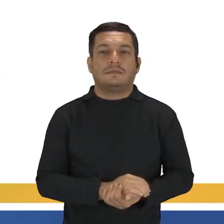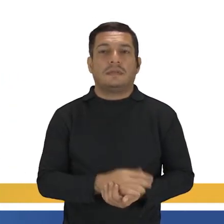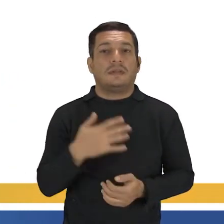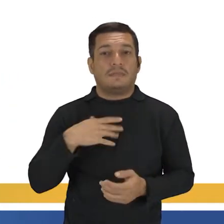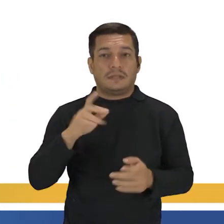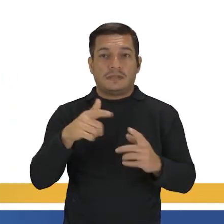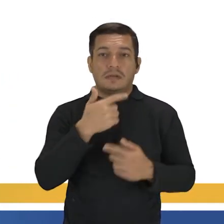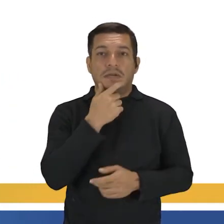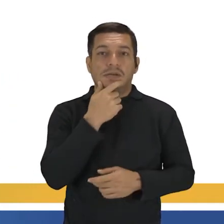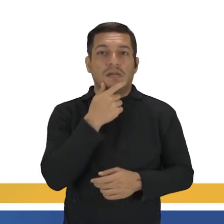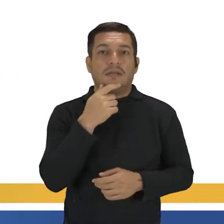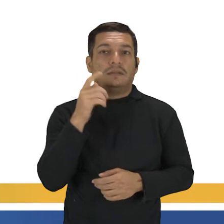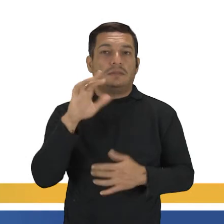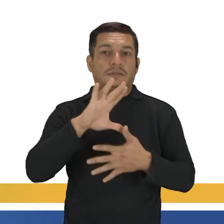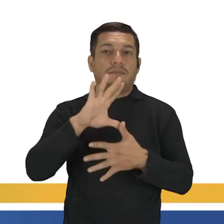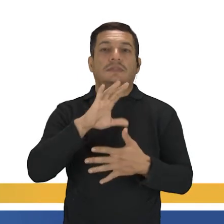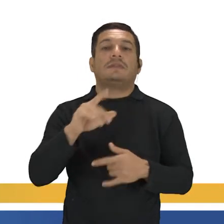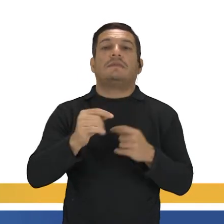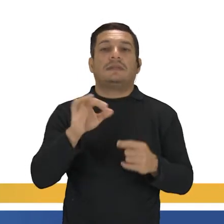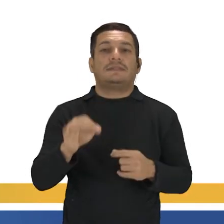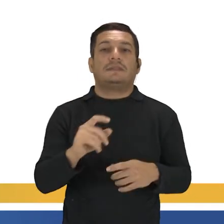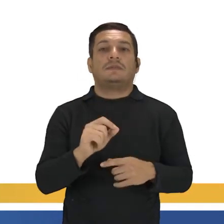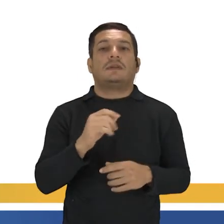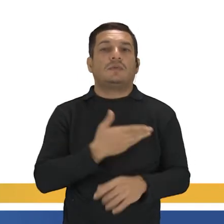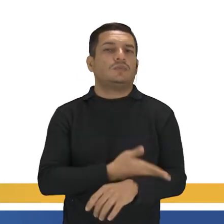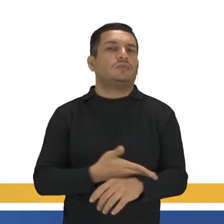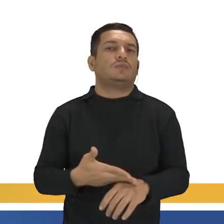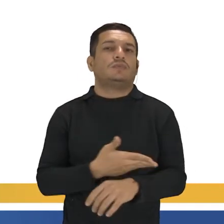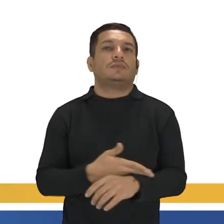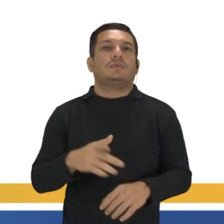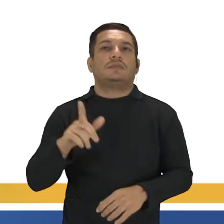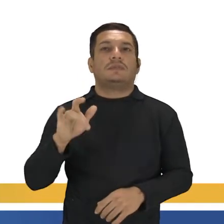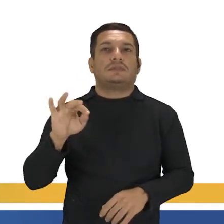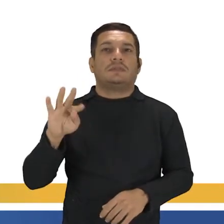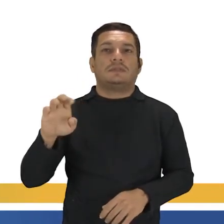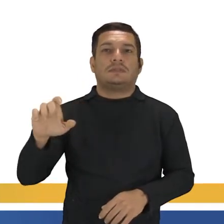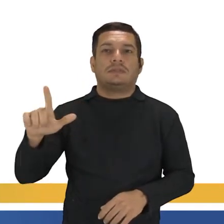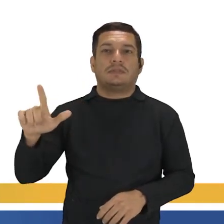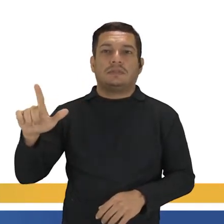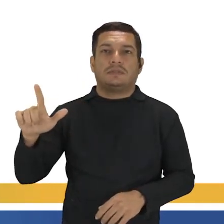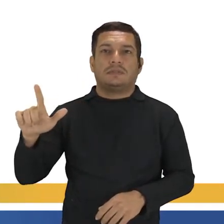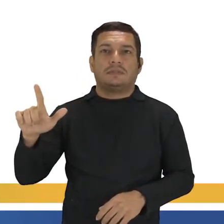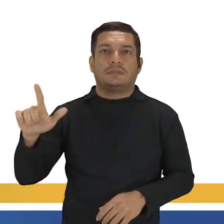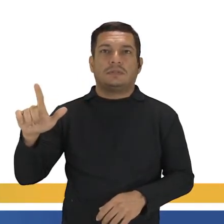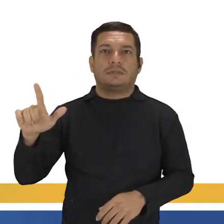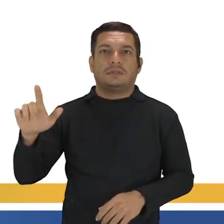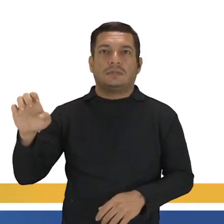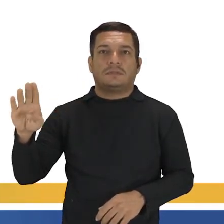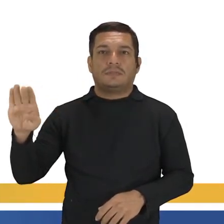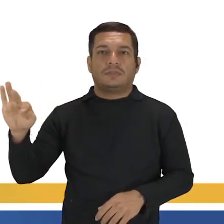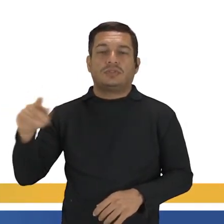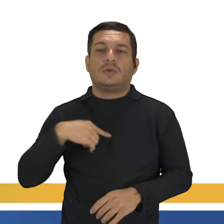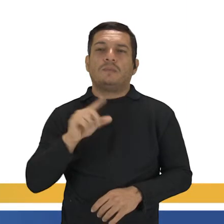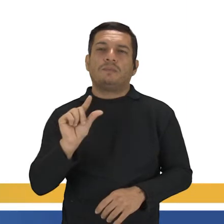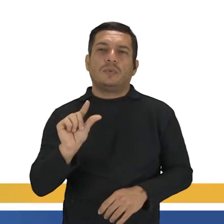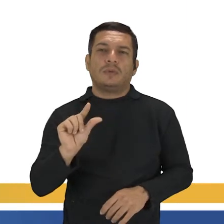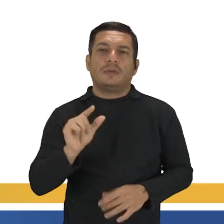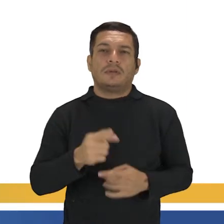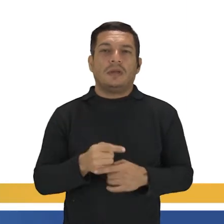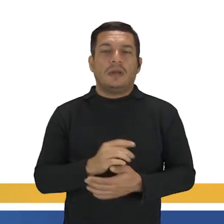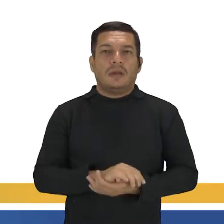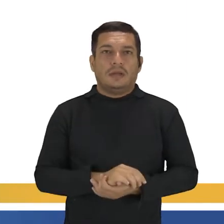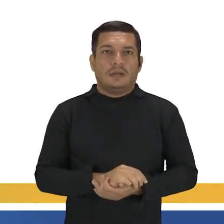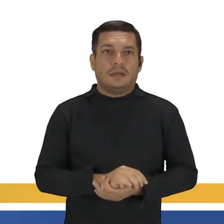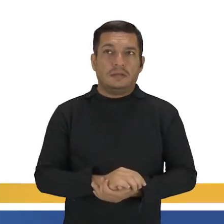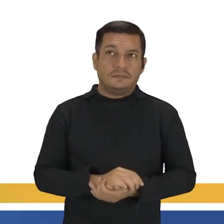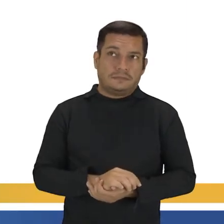como eu falei, não é que é o mais correto. É o que a gente tá mais acostumado. Little bit quer dizer um pouquinho, um pedacinho. Então, essa frase é